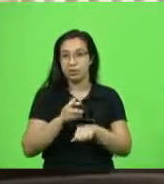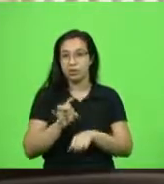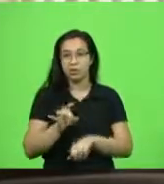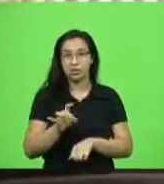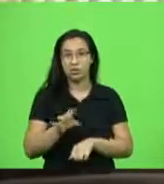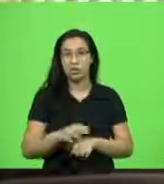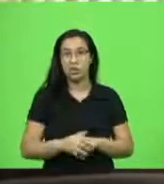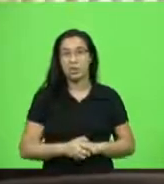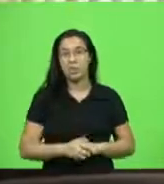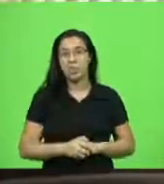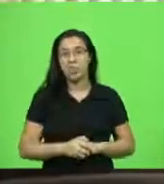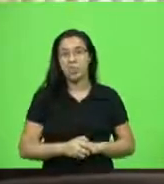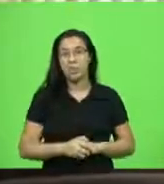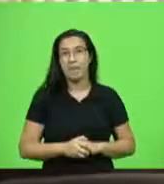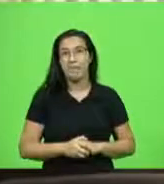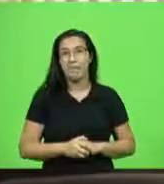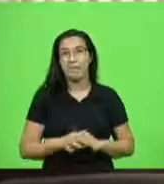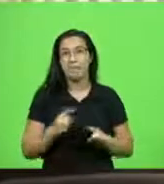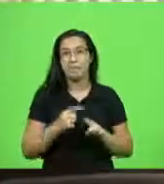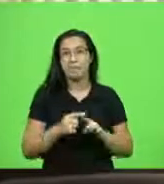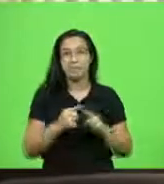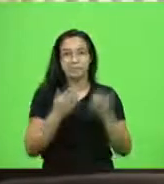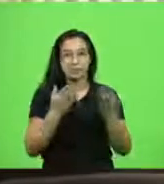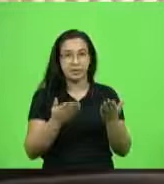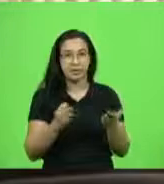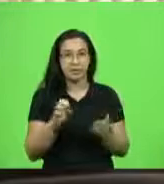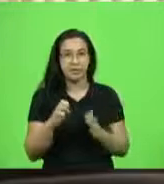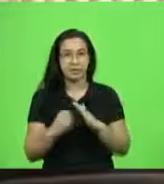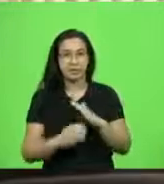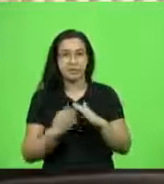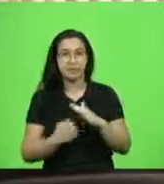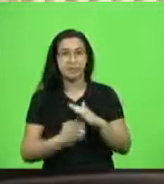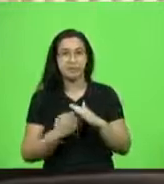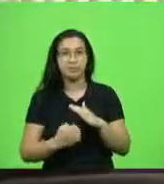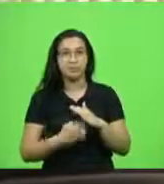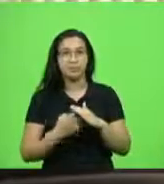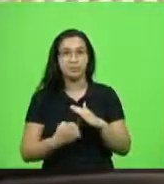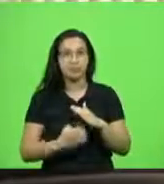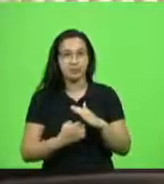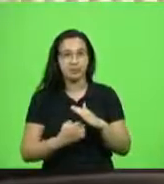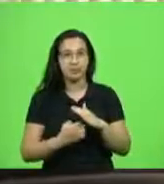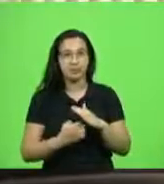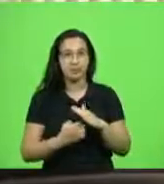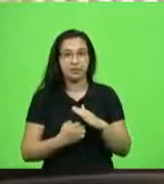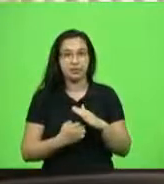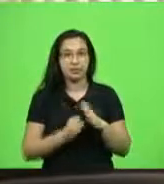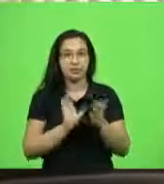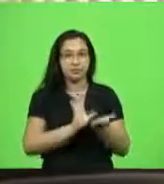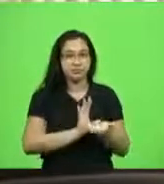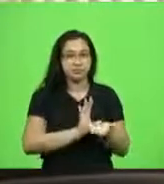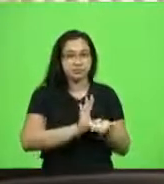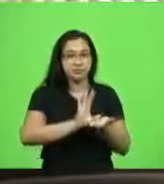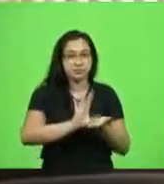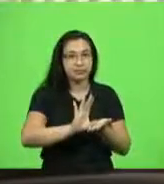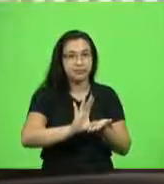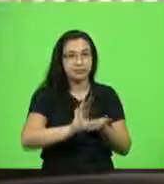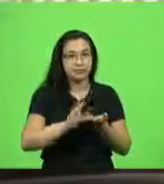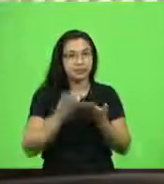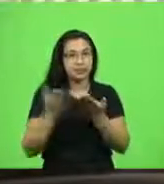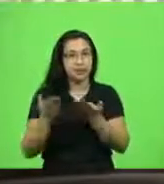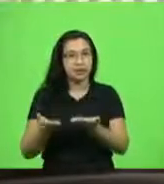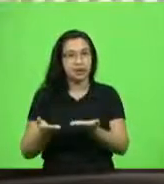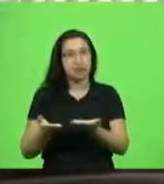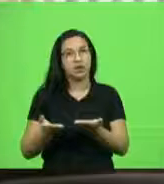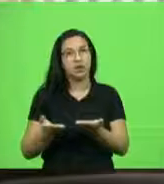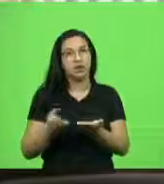Por quê? Porque a empresa que fornece este software para a